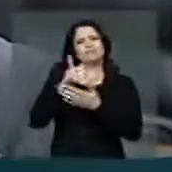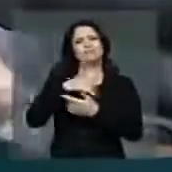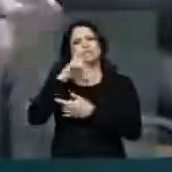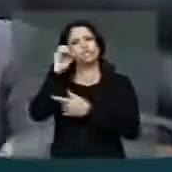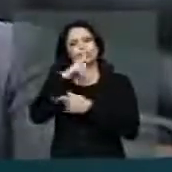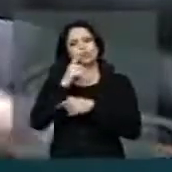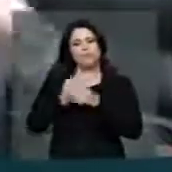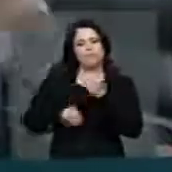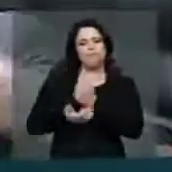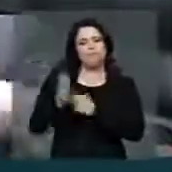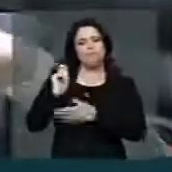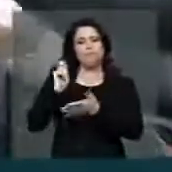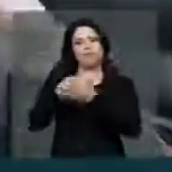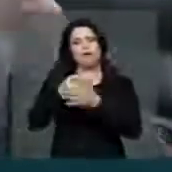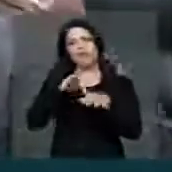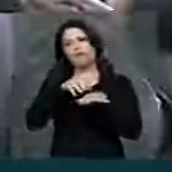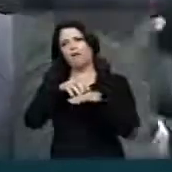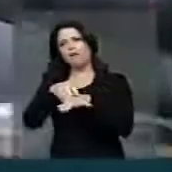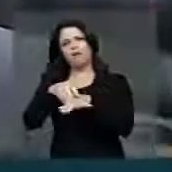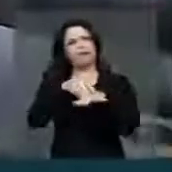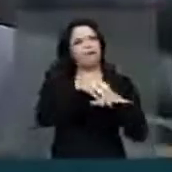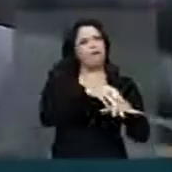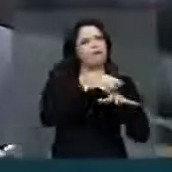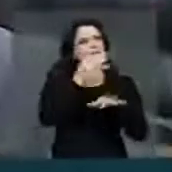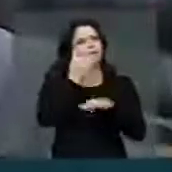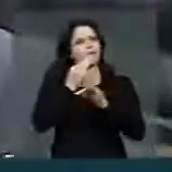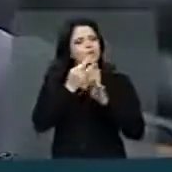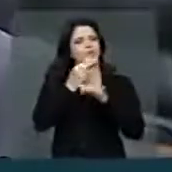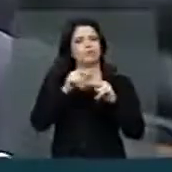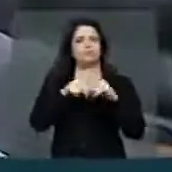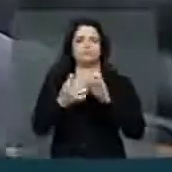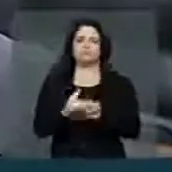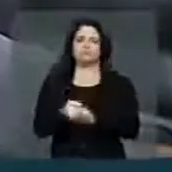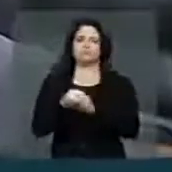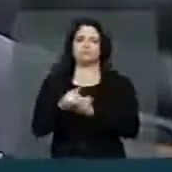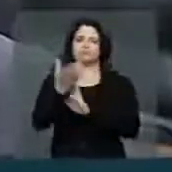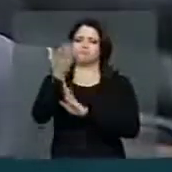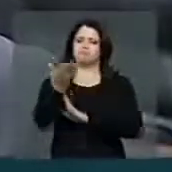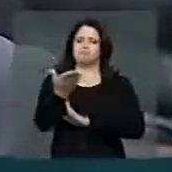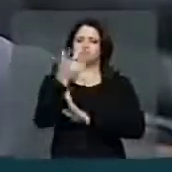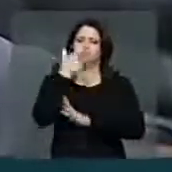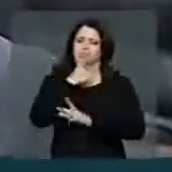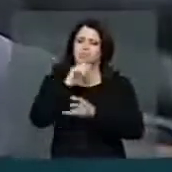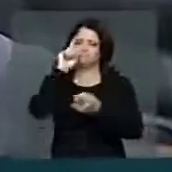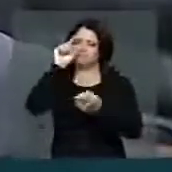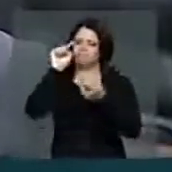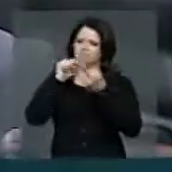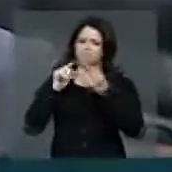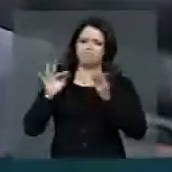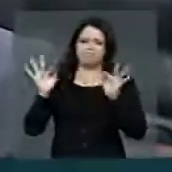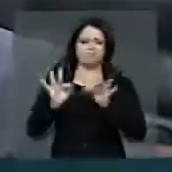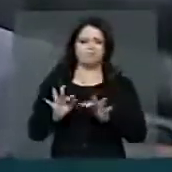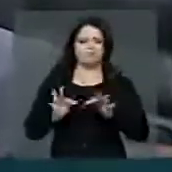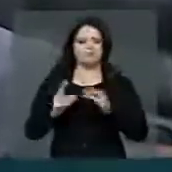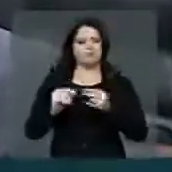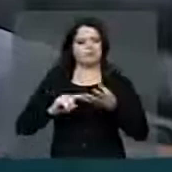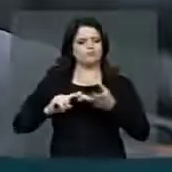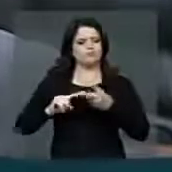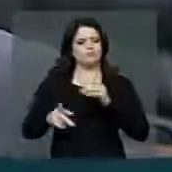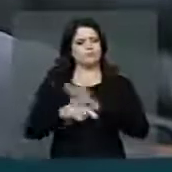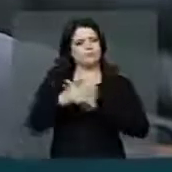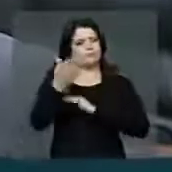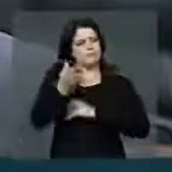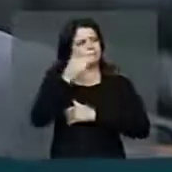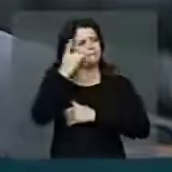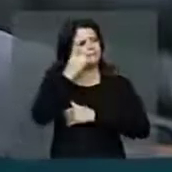se sustentar, se locomover, para alimentar, etc. Por isso, eu cumprimento Vossa Excelência pela feliz ideia que o ilustre